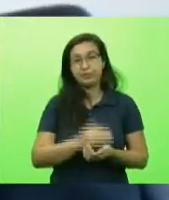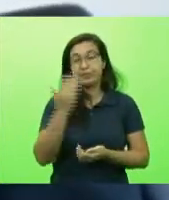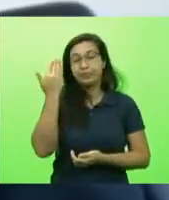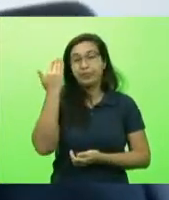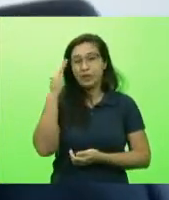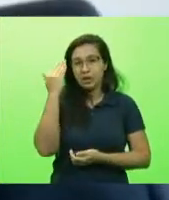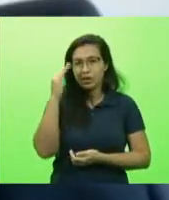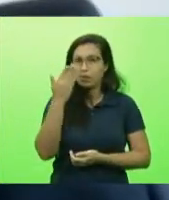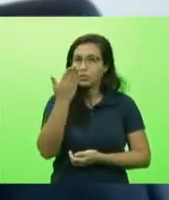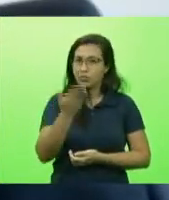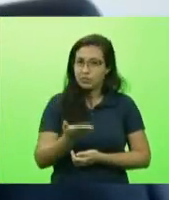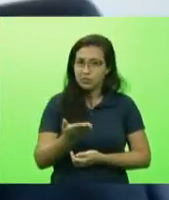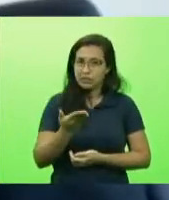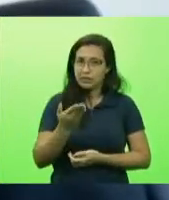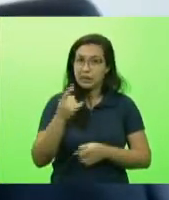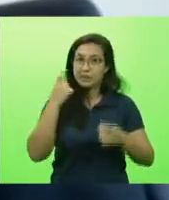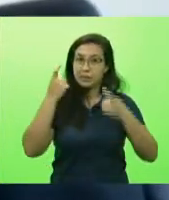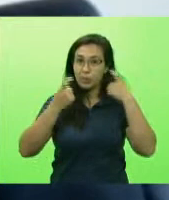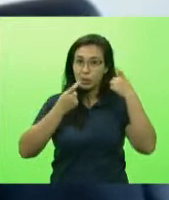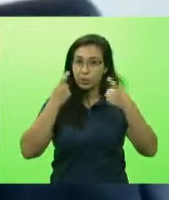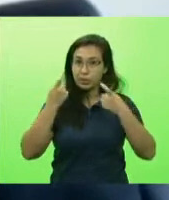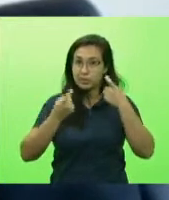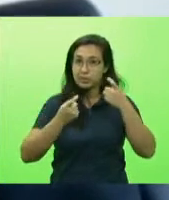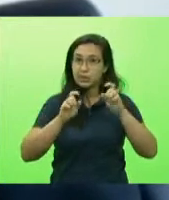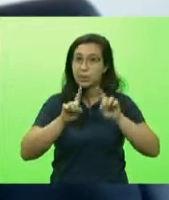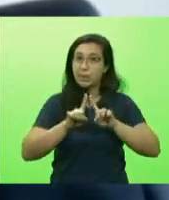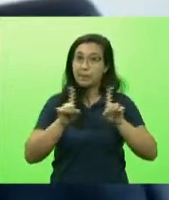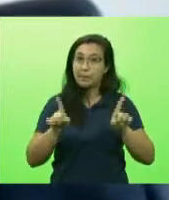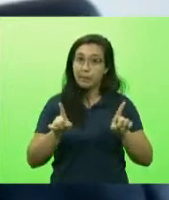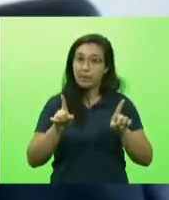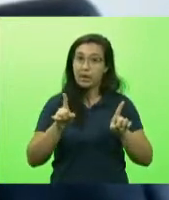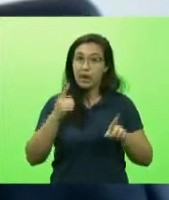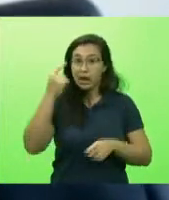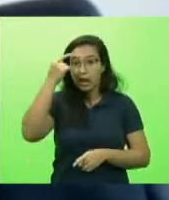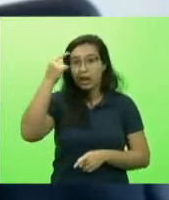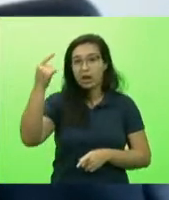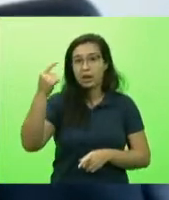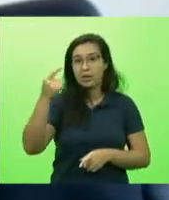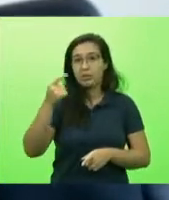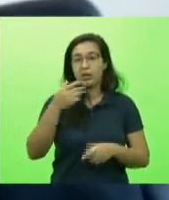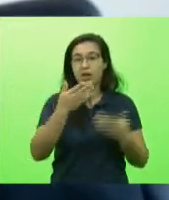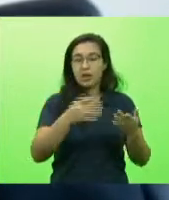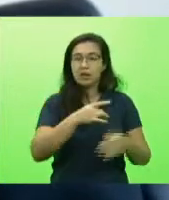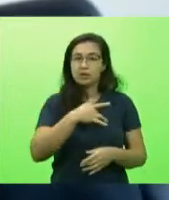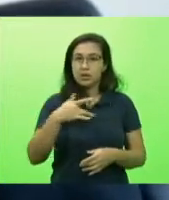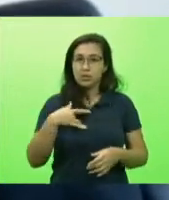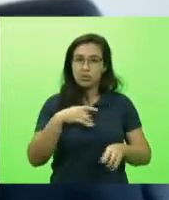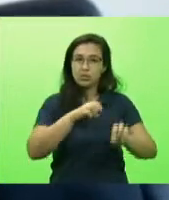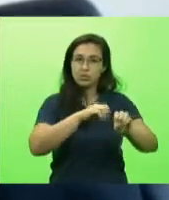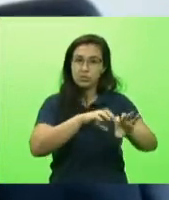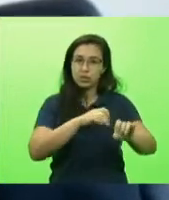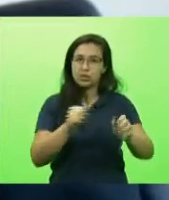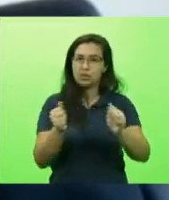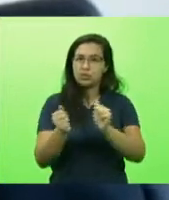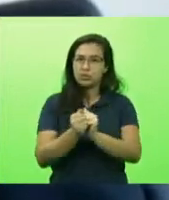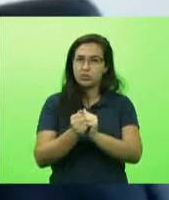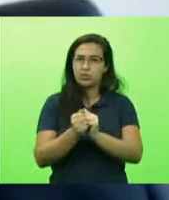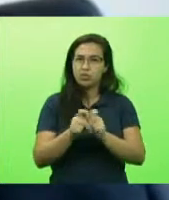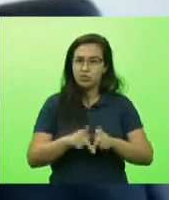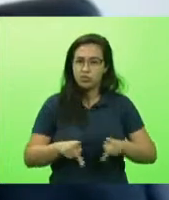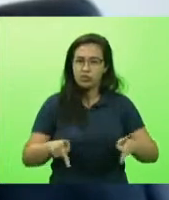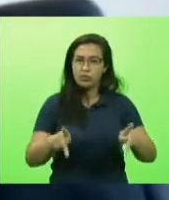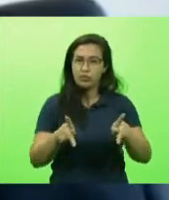mas também eu preciso relembrar que a saúde a educação junto com fóruns estaduais foram milhares de pessoas